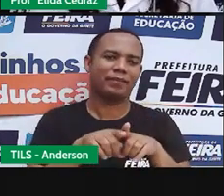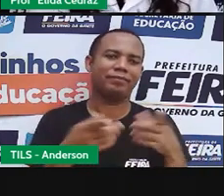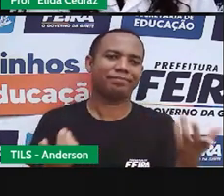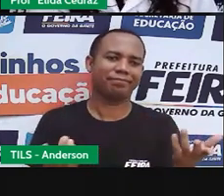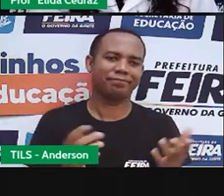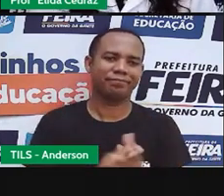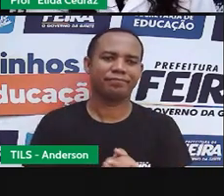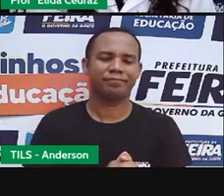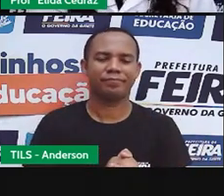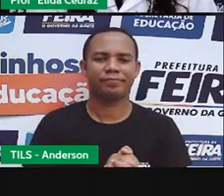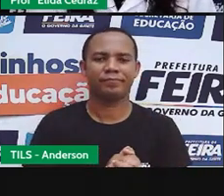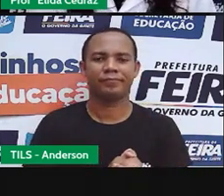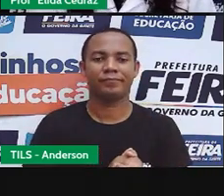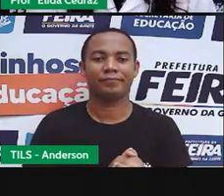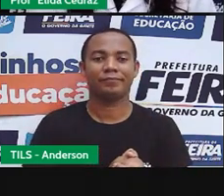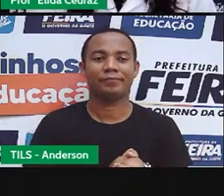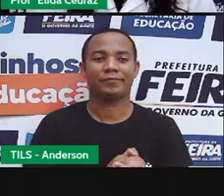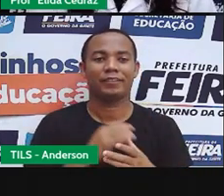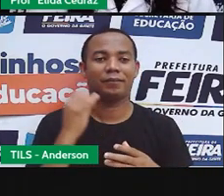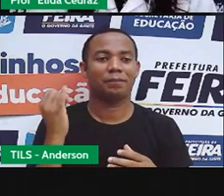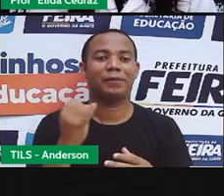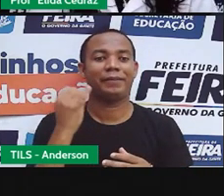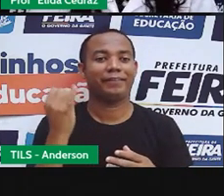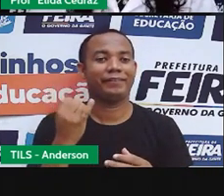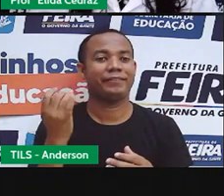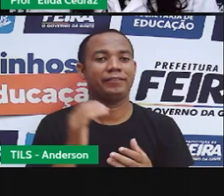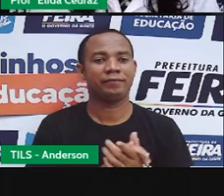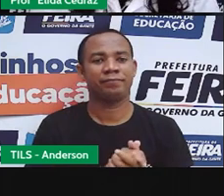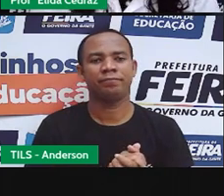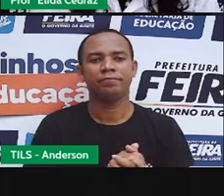mal para a gente. Não é interessante um negócio desse?